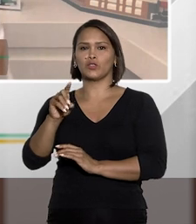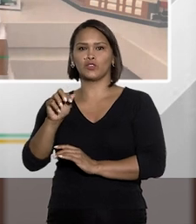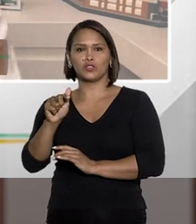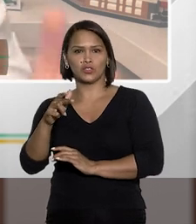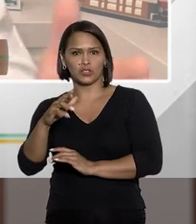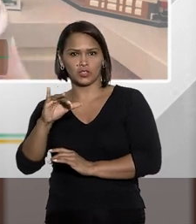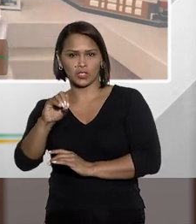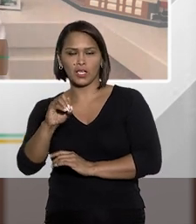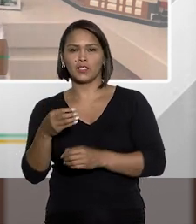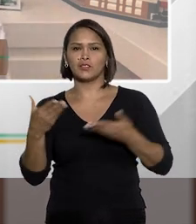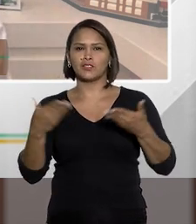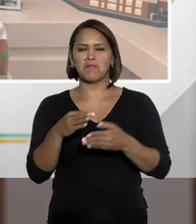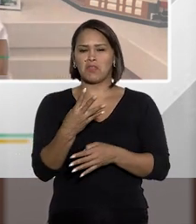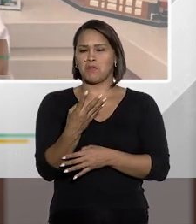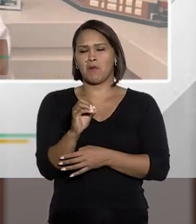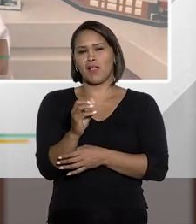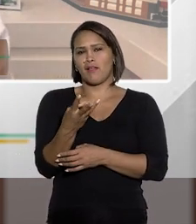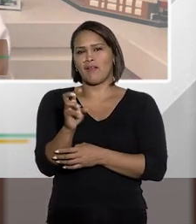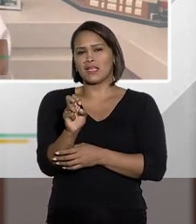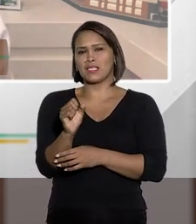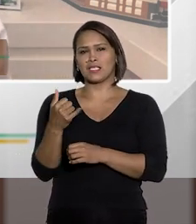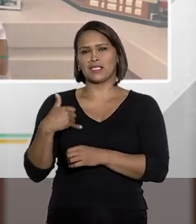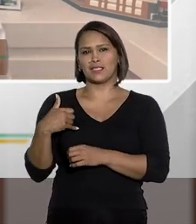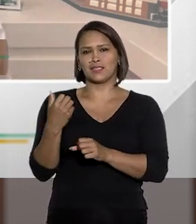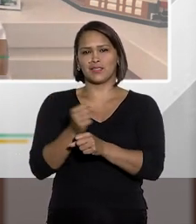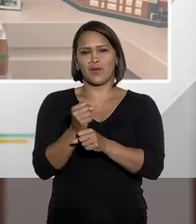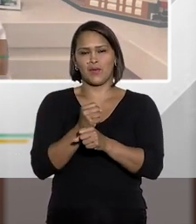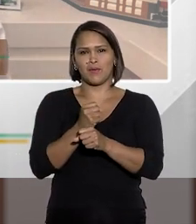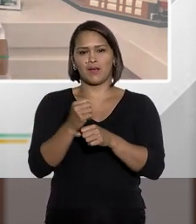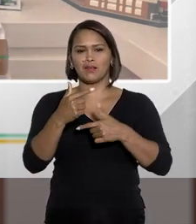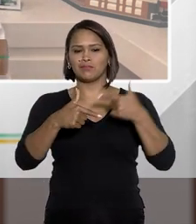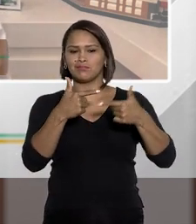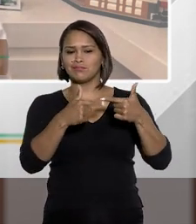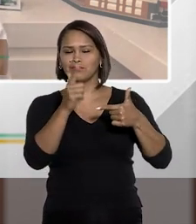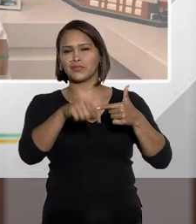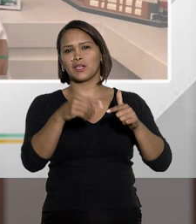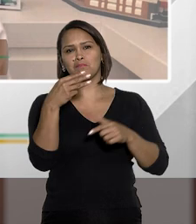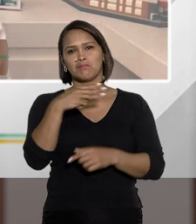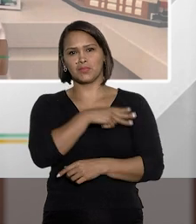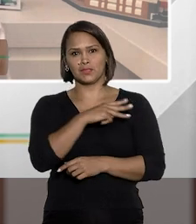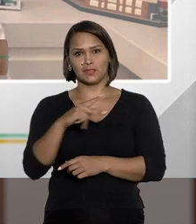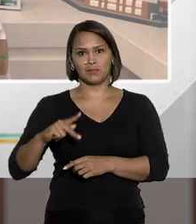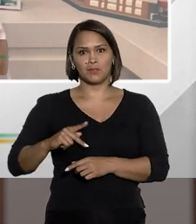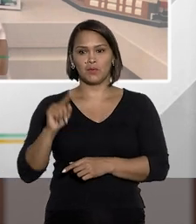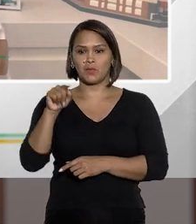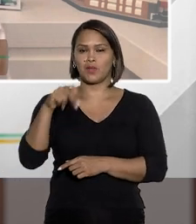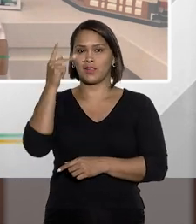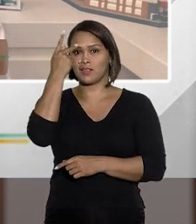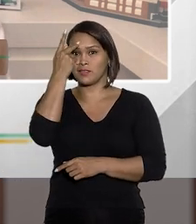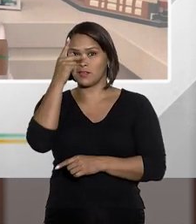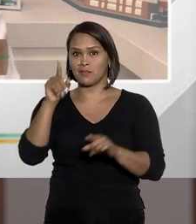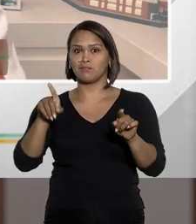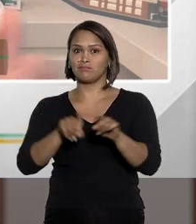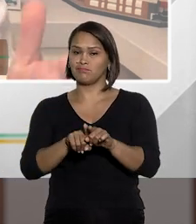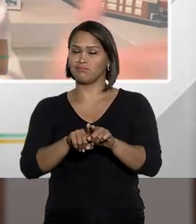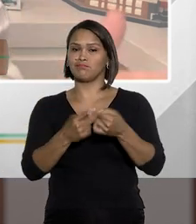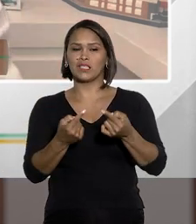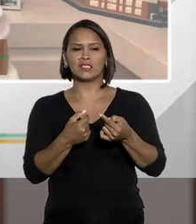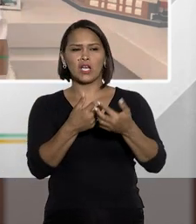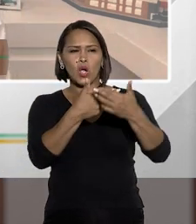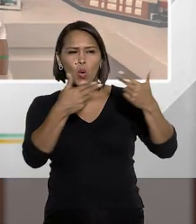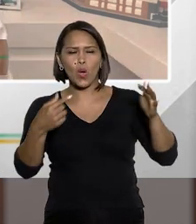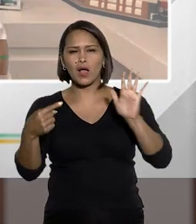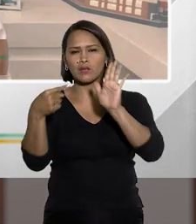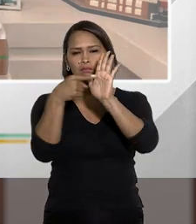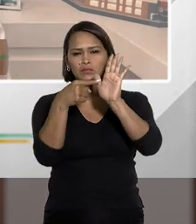Rogério, o Rogério provavelmente já deve ter uns 40, 45 anos de atuação no Ministério Público de São Paulo, mas quantas